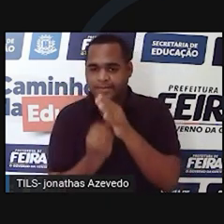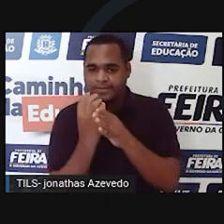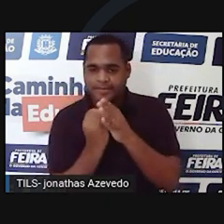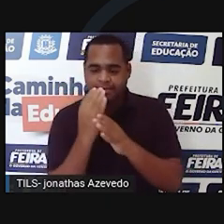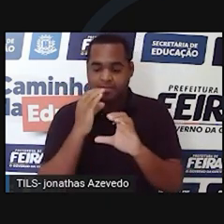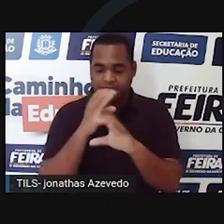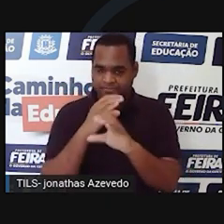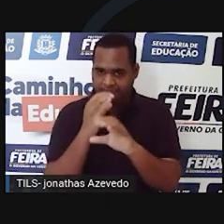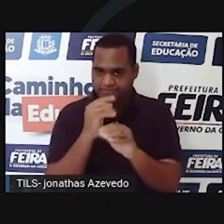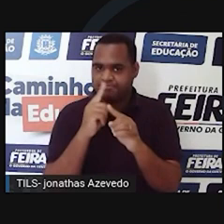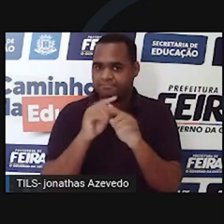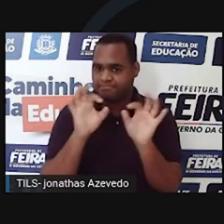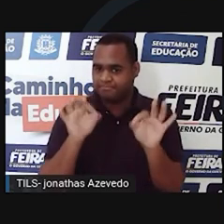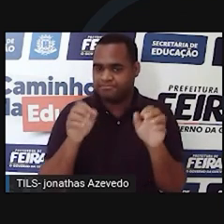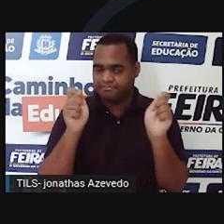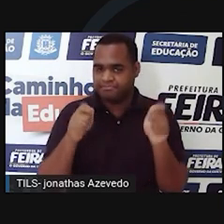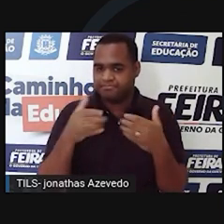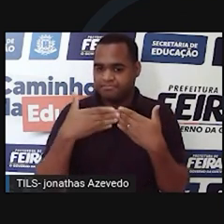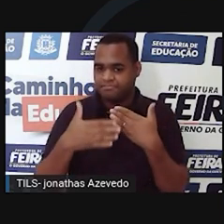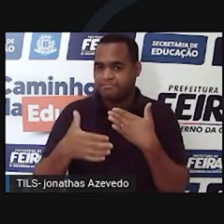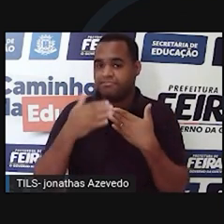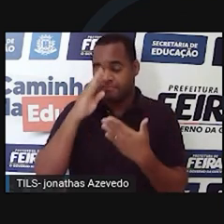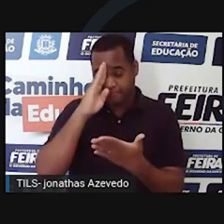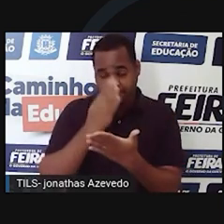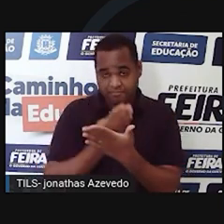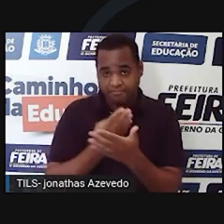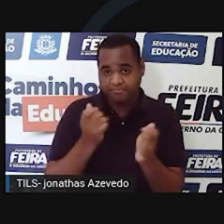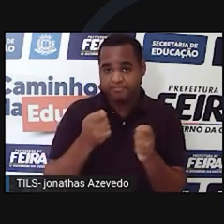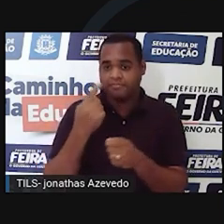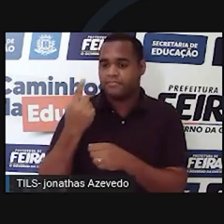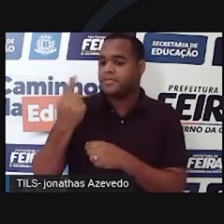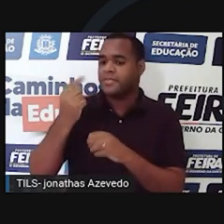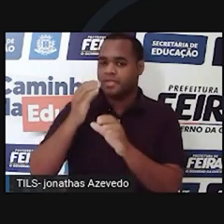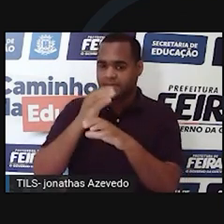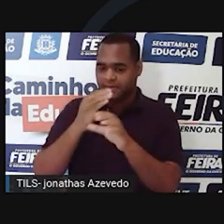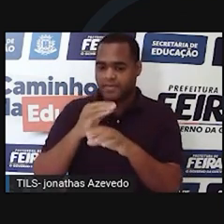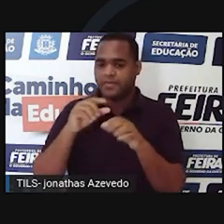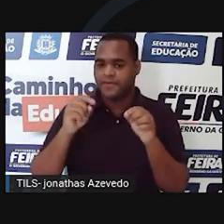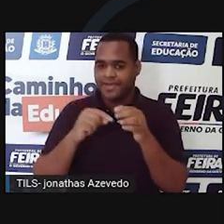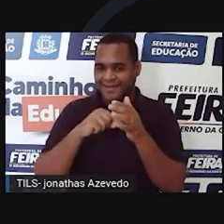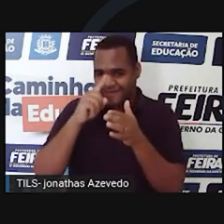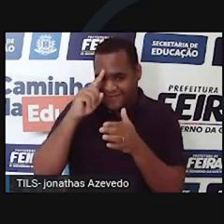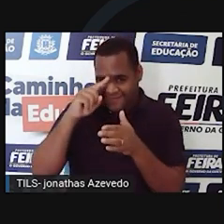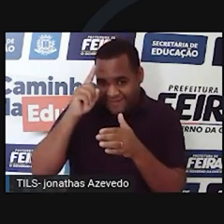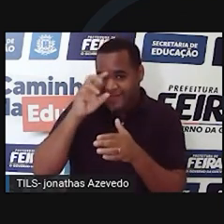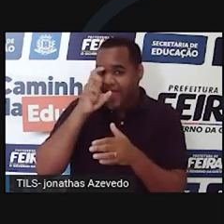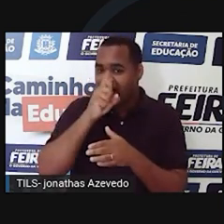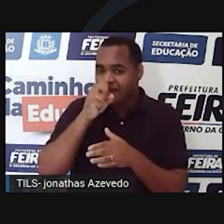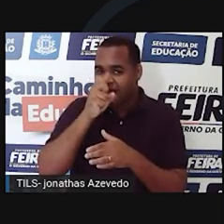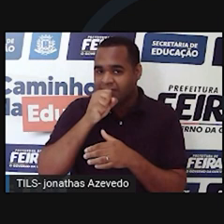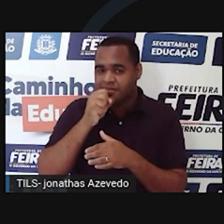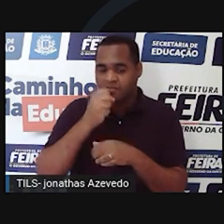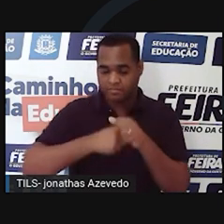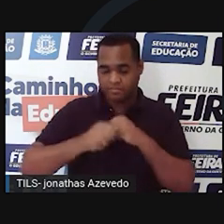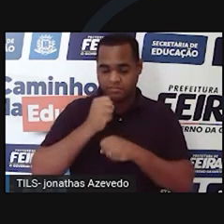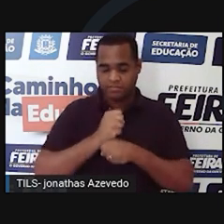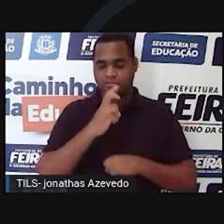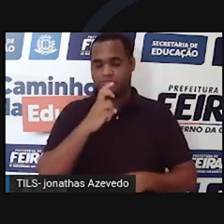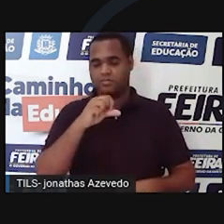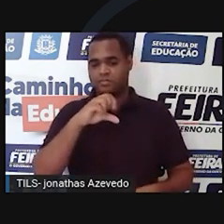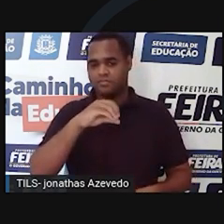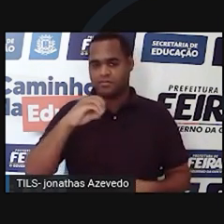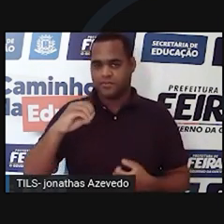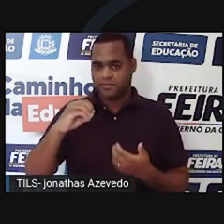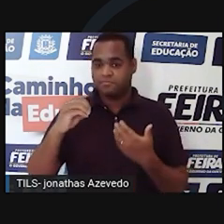microscópios. Acredita-se que o primeiro microscópio foi inventado na Holanda, por volta de 1590. Nessa época,